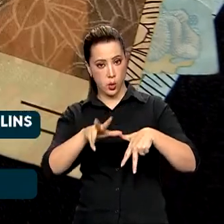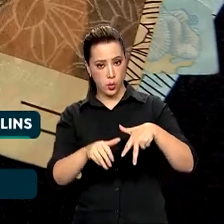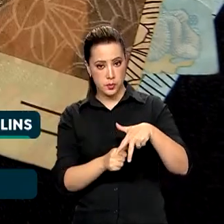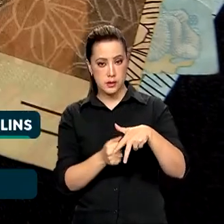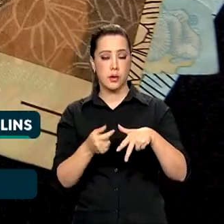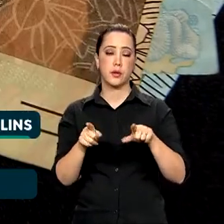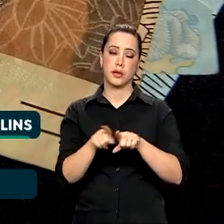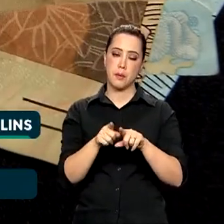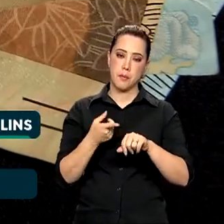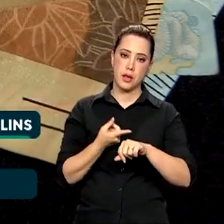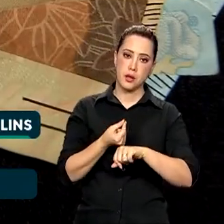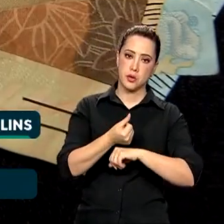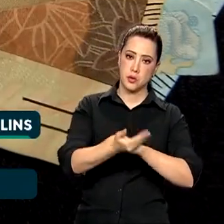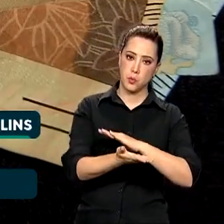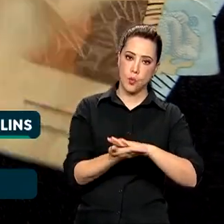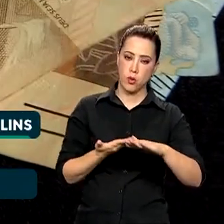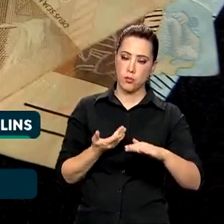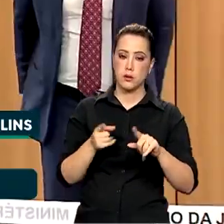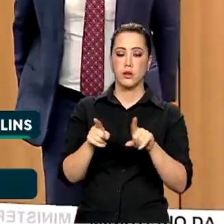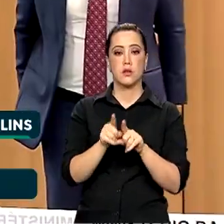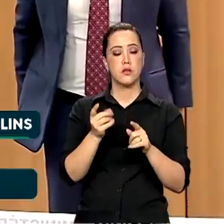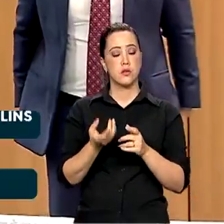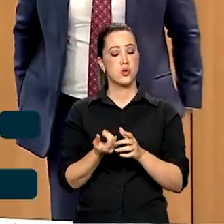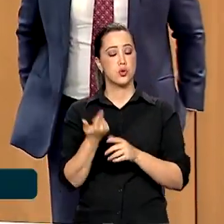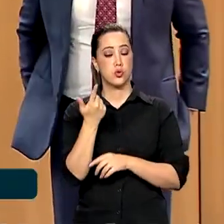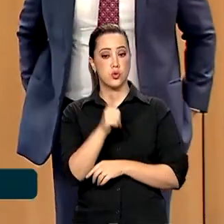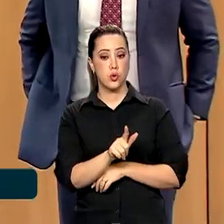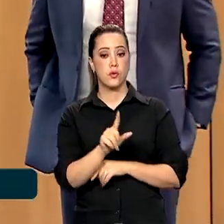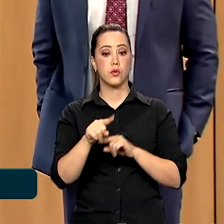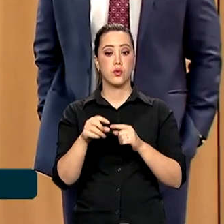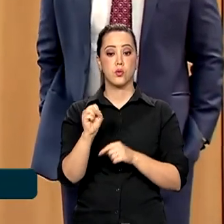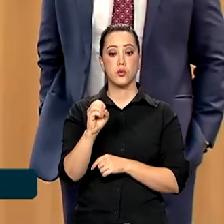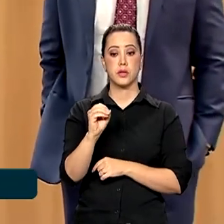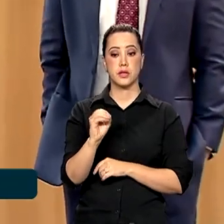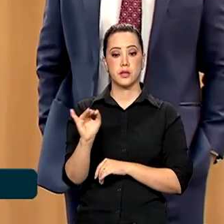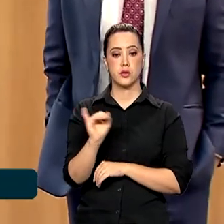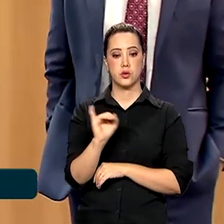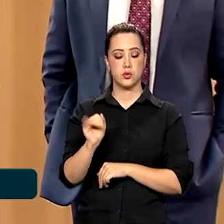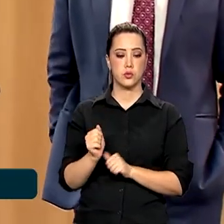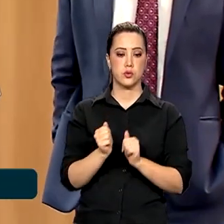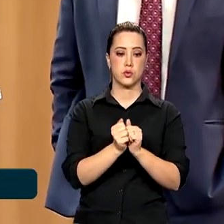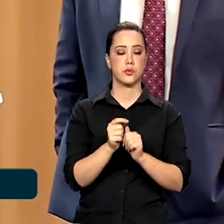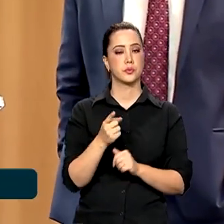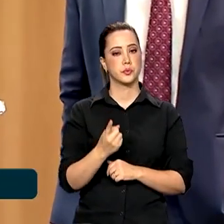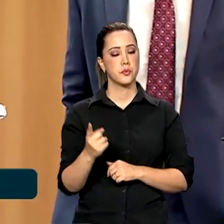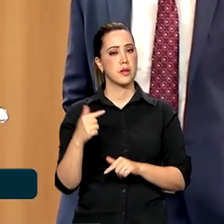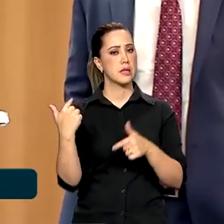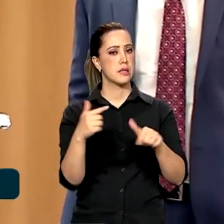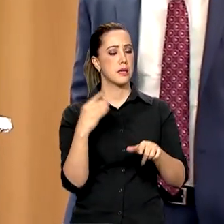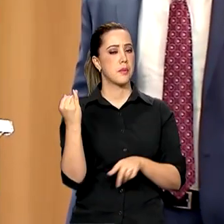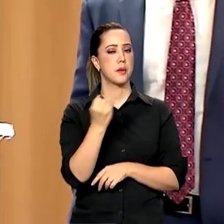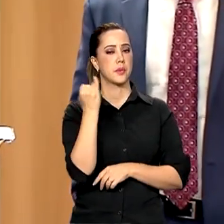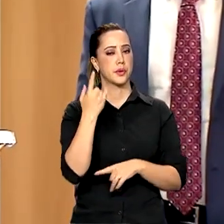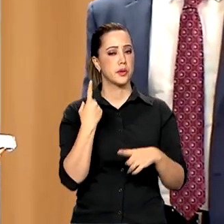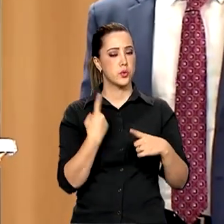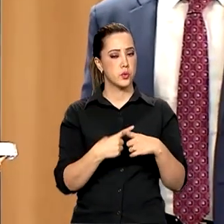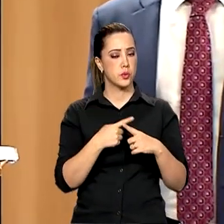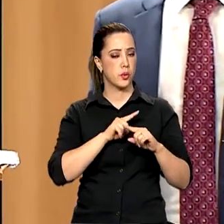de 80 instituições públicas. Importante esse trabalho, porque ele visa